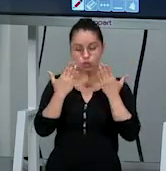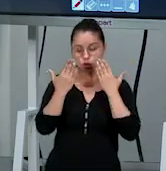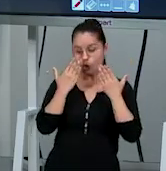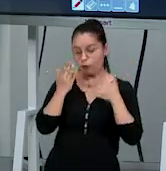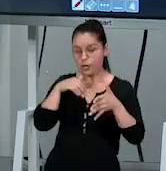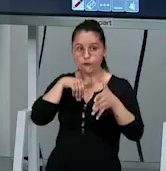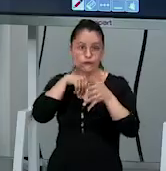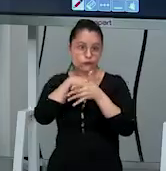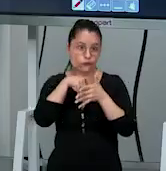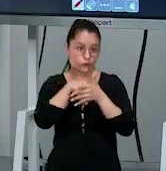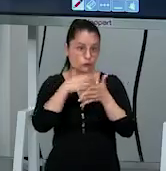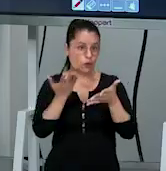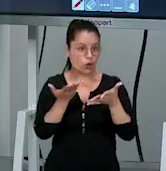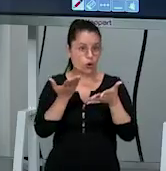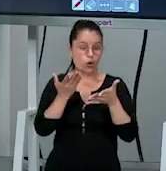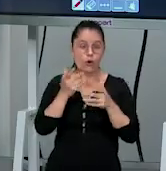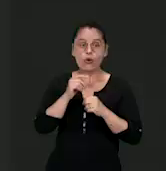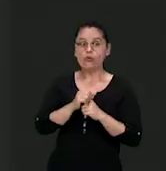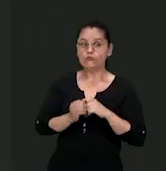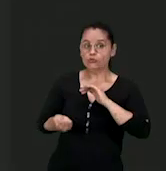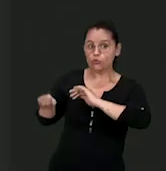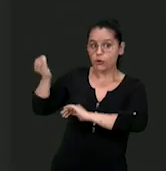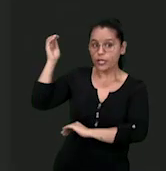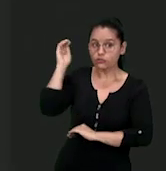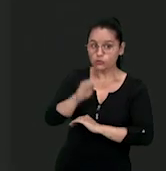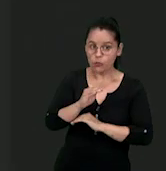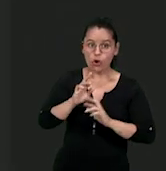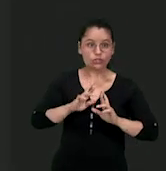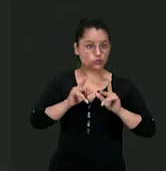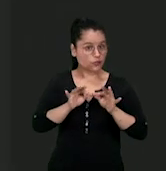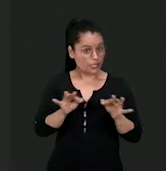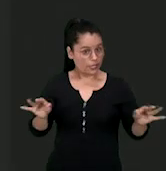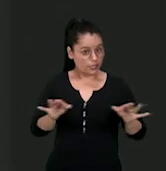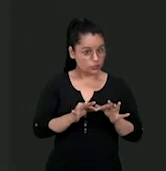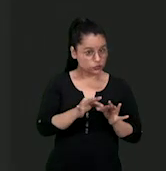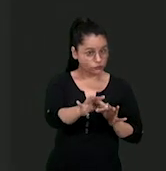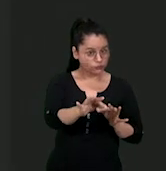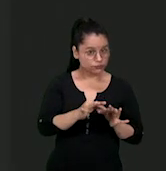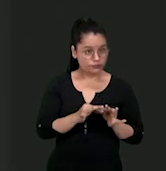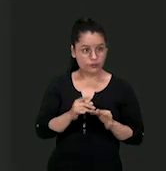futsal, handball. Olha aqui, ela é uma quadra que mede, ó,